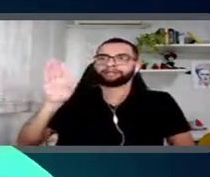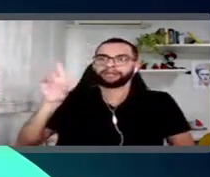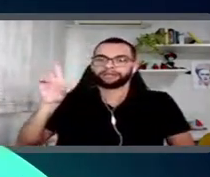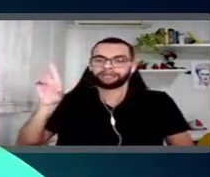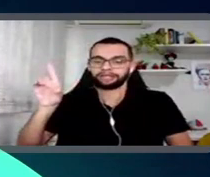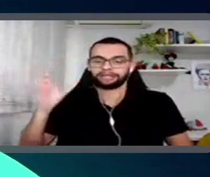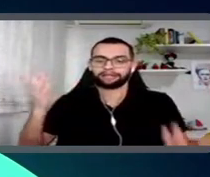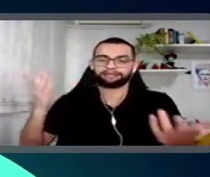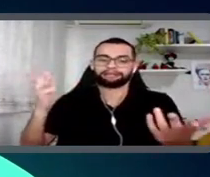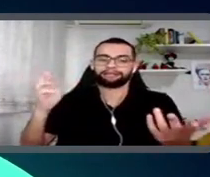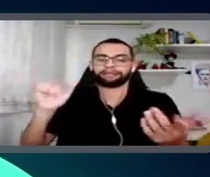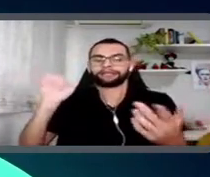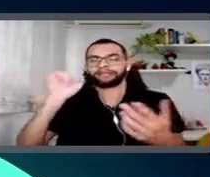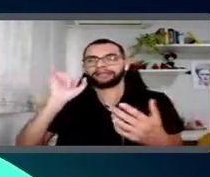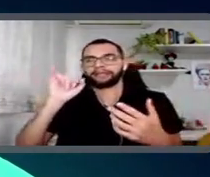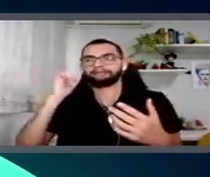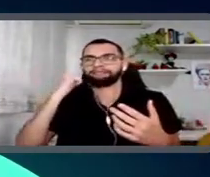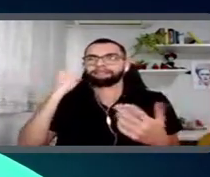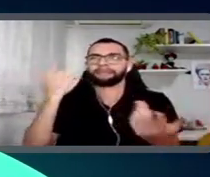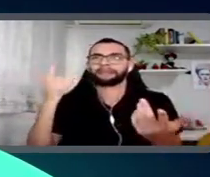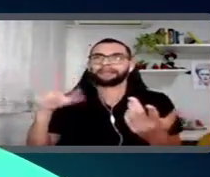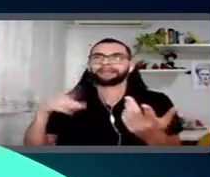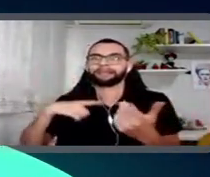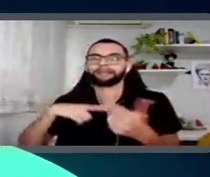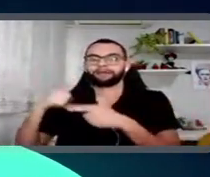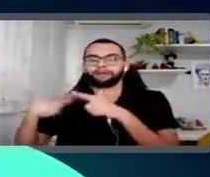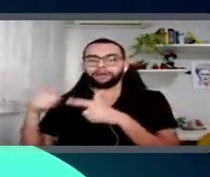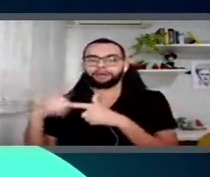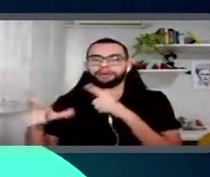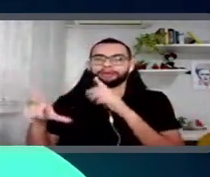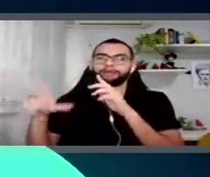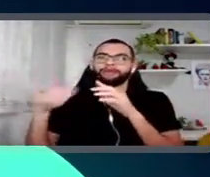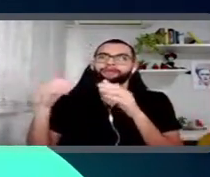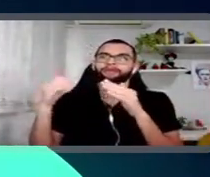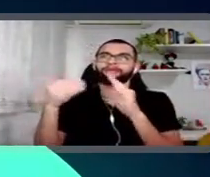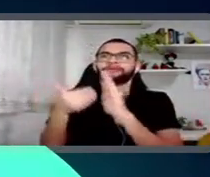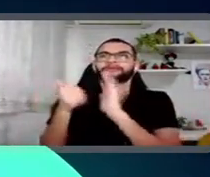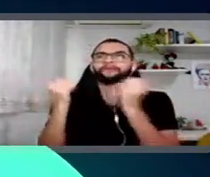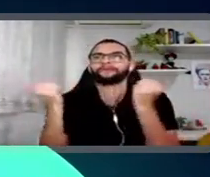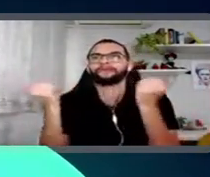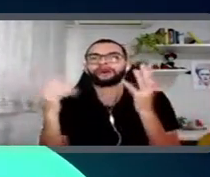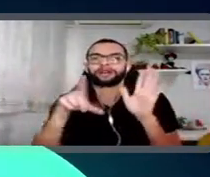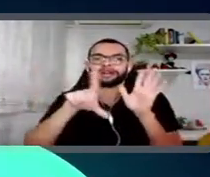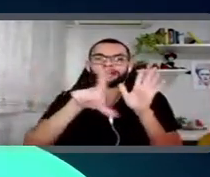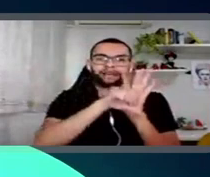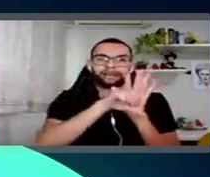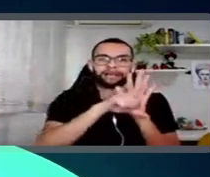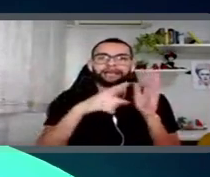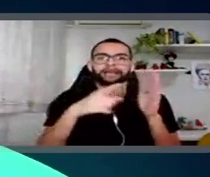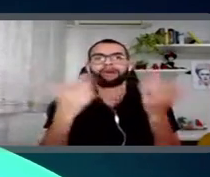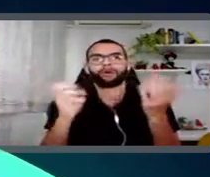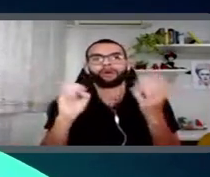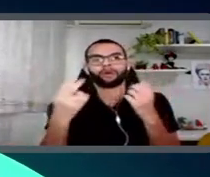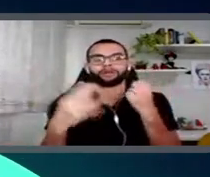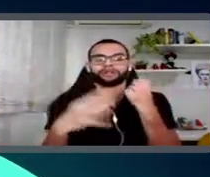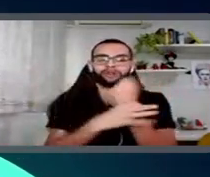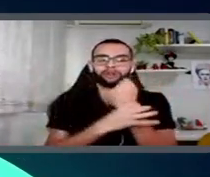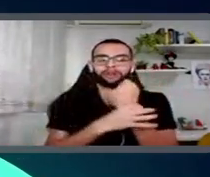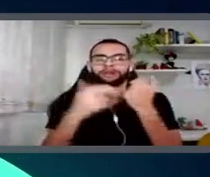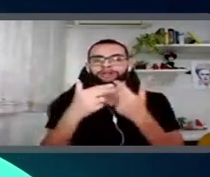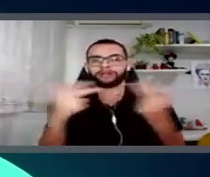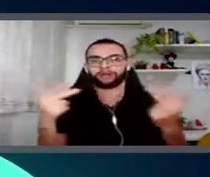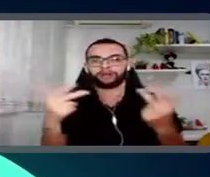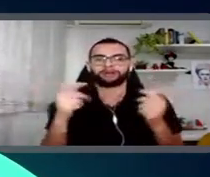com os fornecedores tudo em dia? A gente tem algum problema, né? Seja ele legal, seja ele de segurança. É garantir toda essa parte aí de